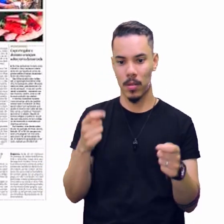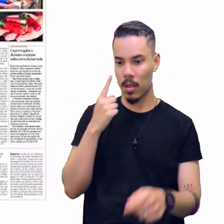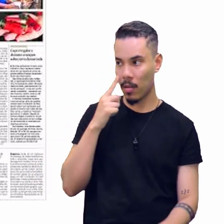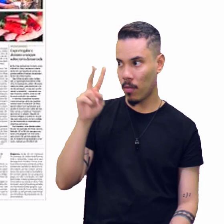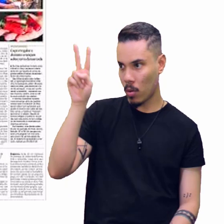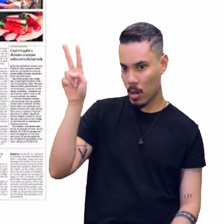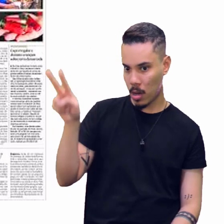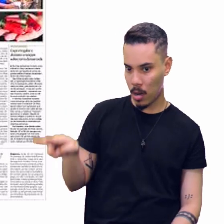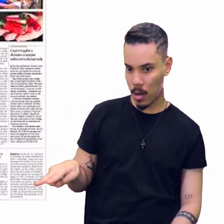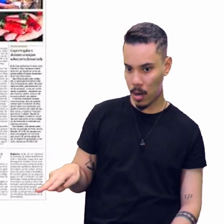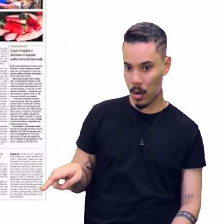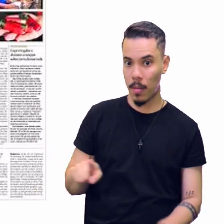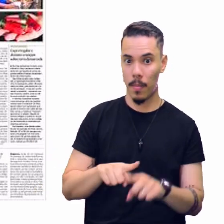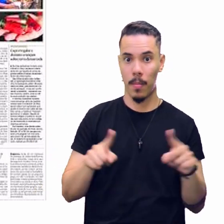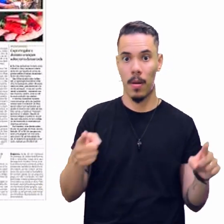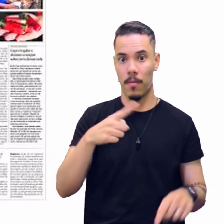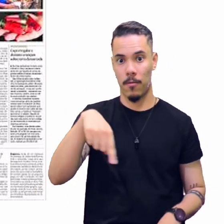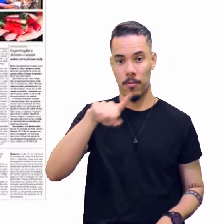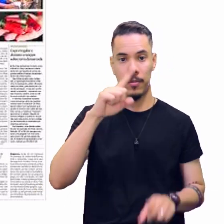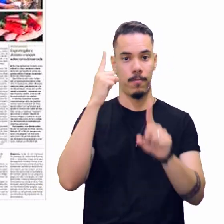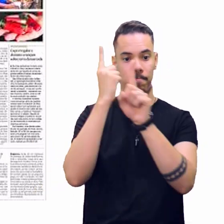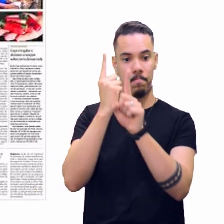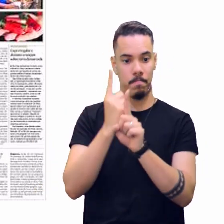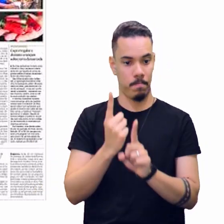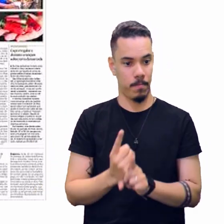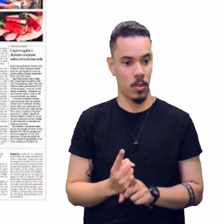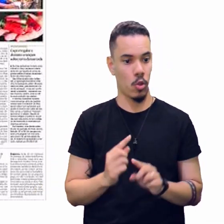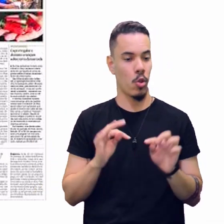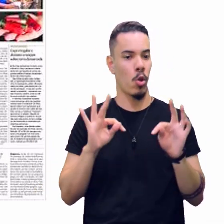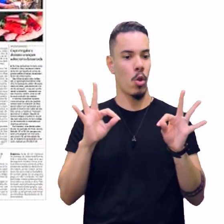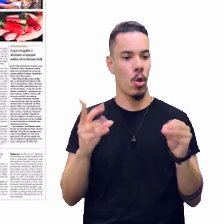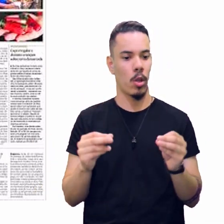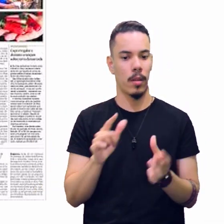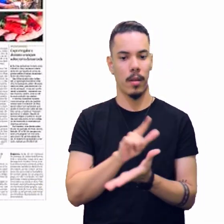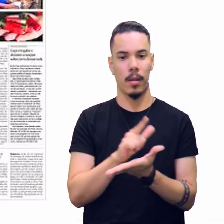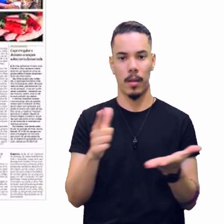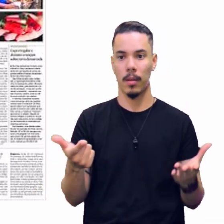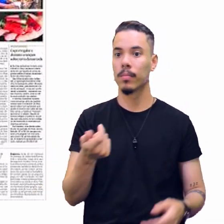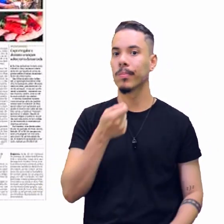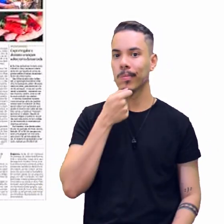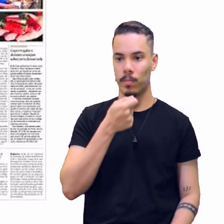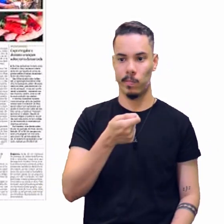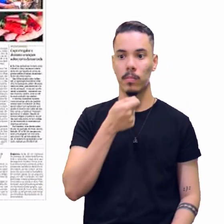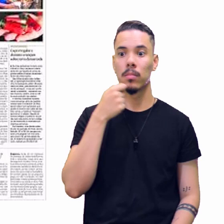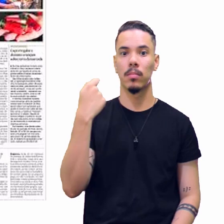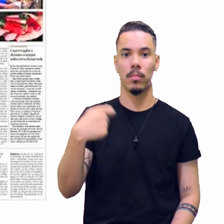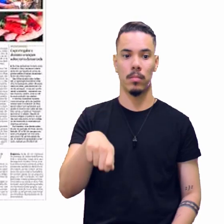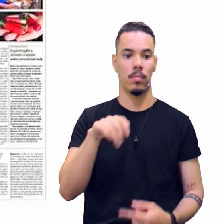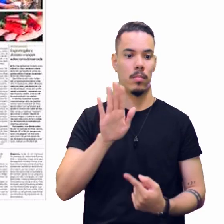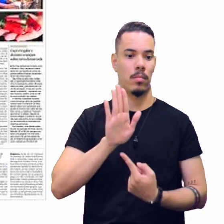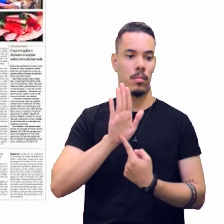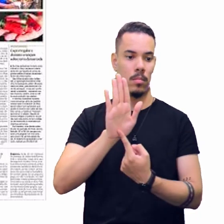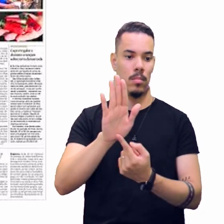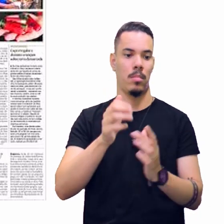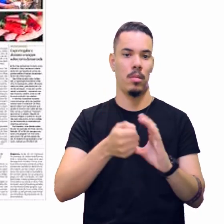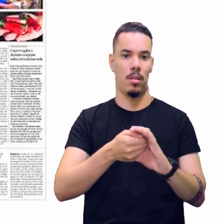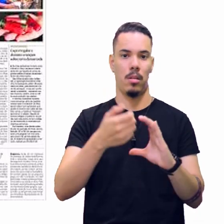tá certo? Mas você já vai identificar que toda reportagem tem que apresentar essas características.